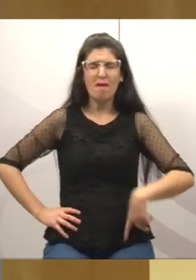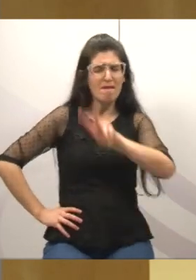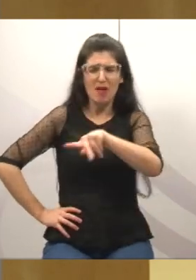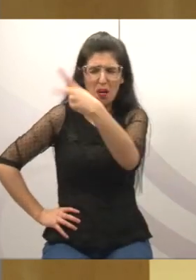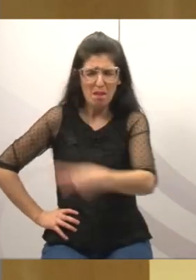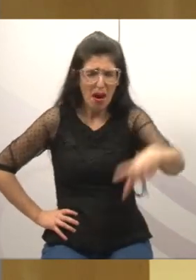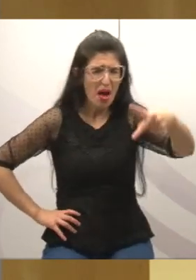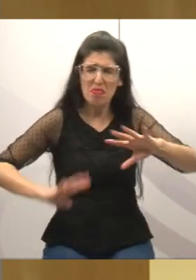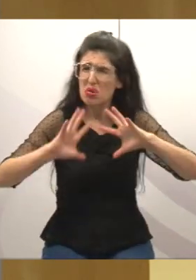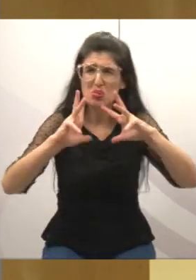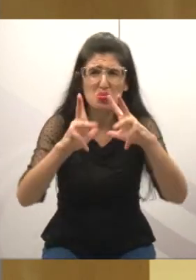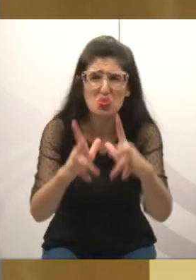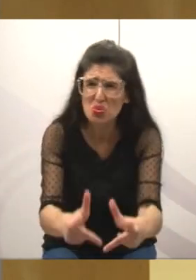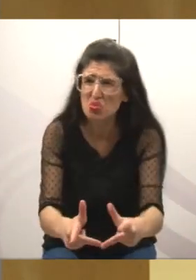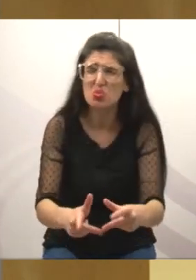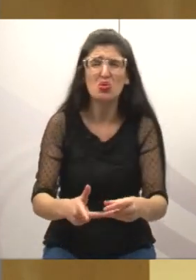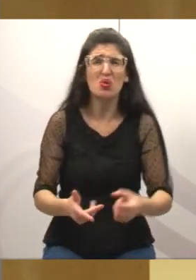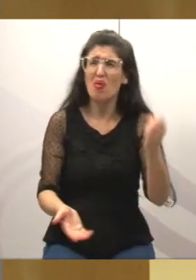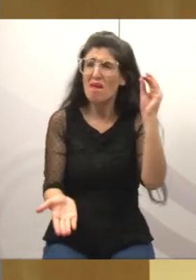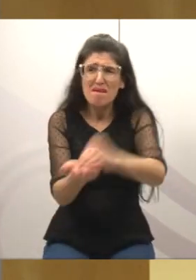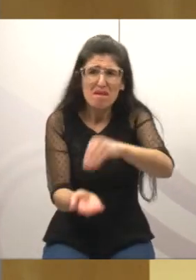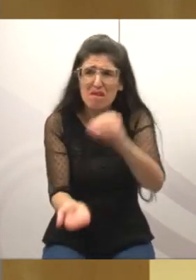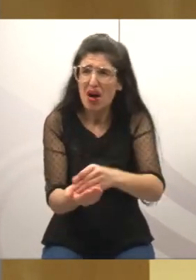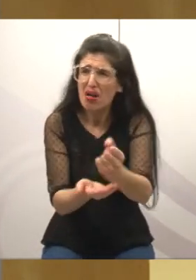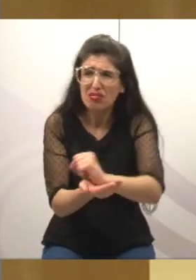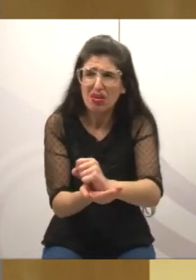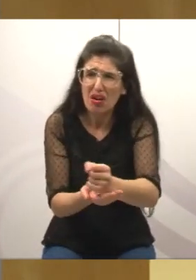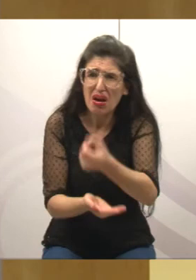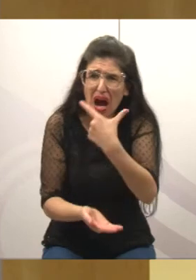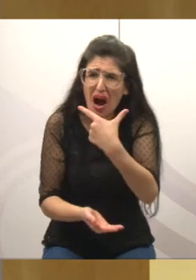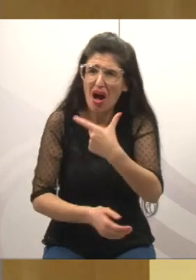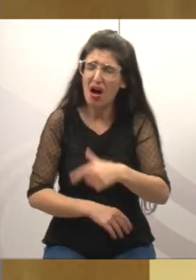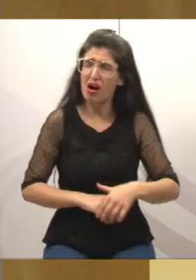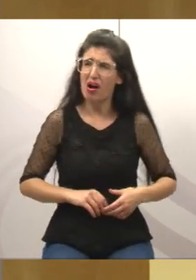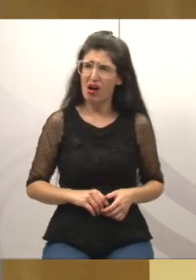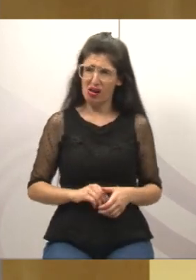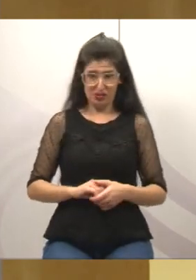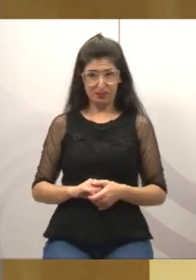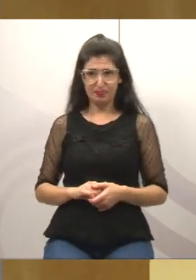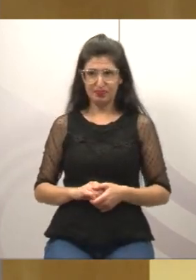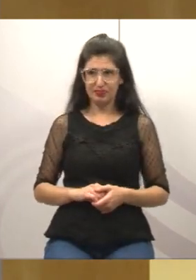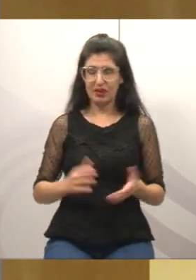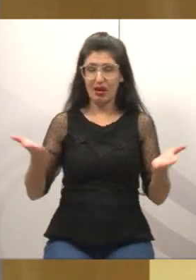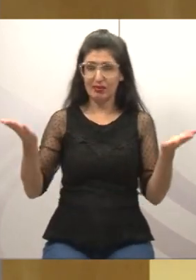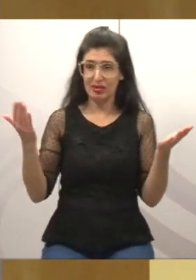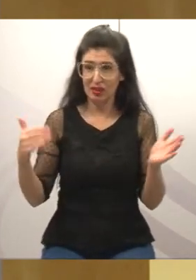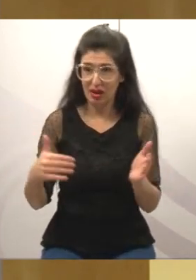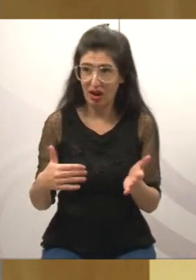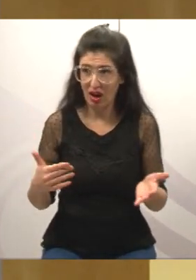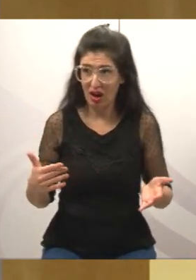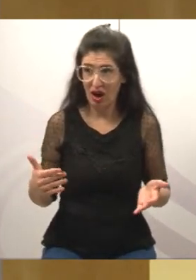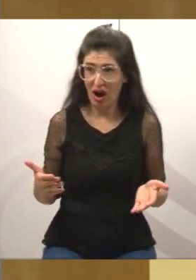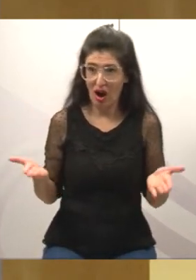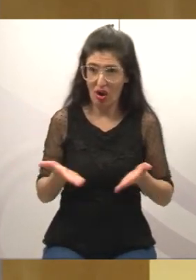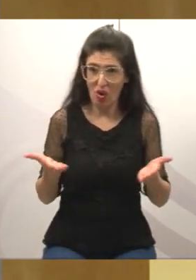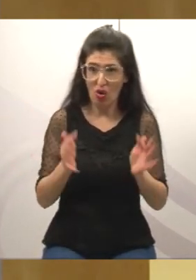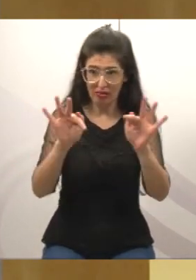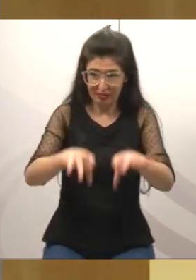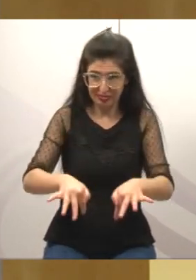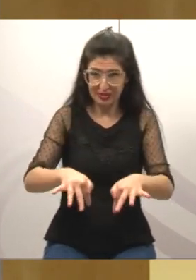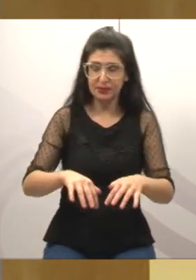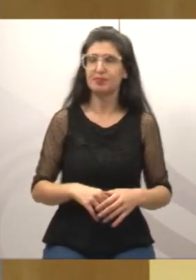Paraíba que não estão entregando os medicamentos de alto custo. Então, eu quero encerrar aqui dizendo que nós estamos à